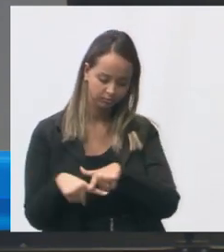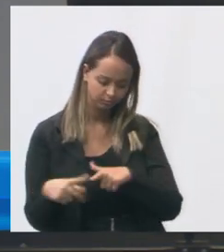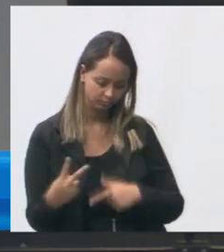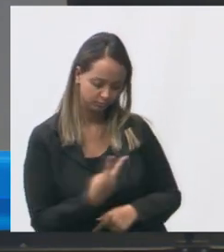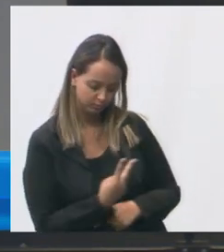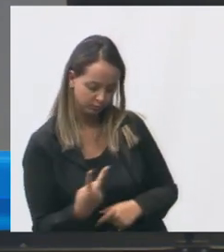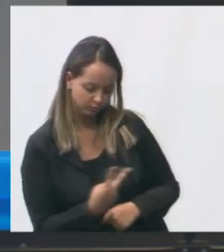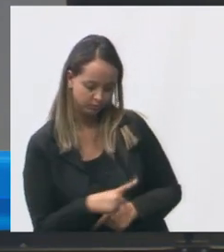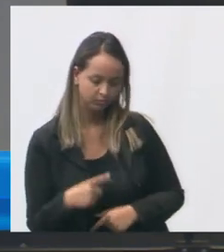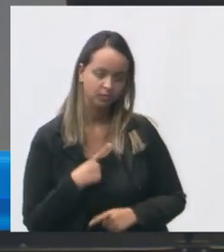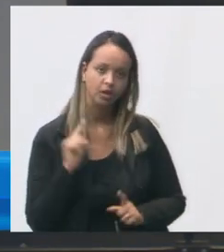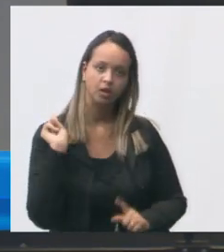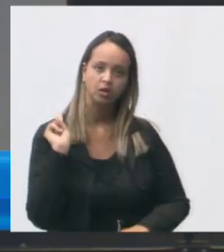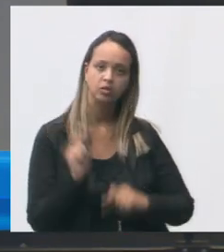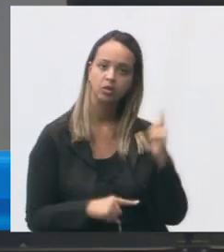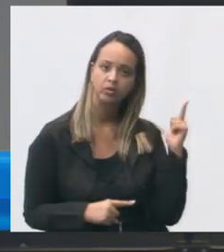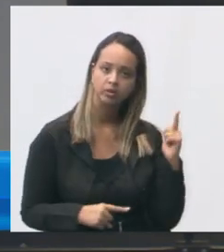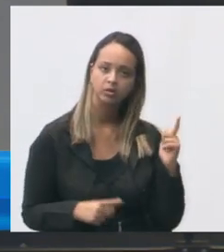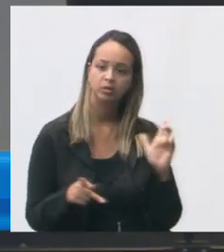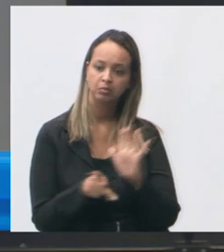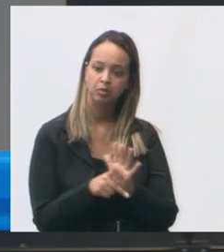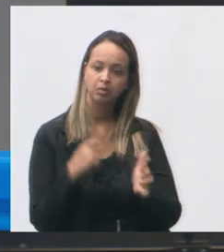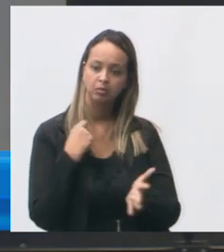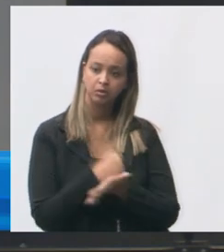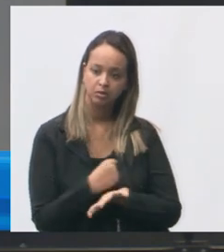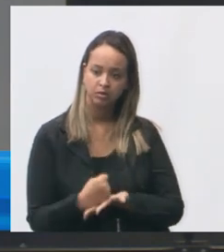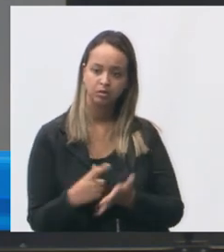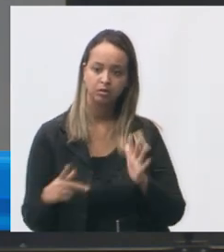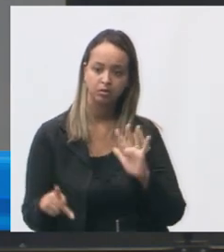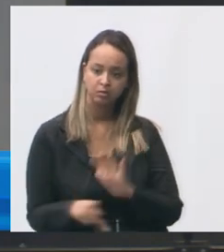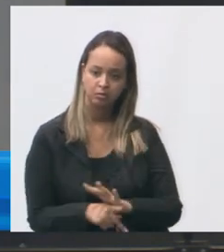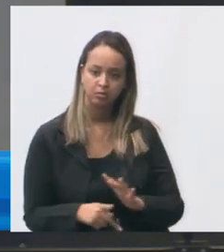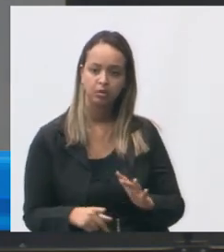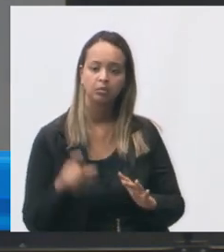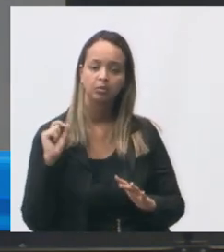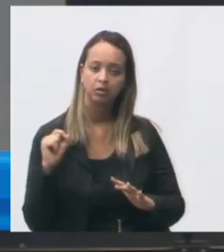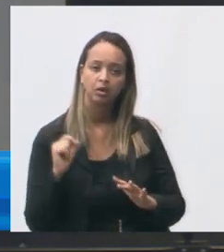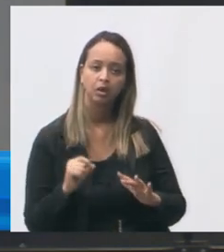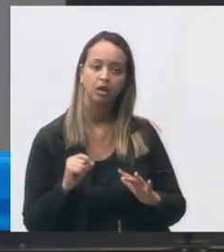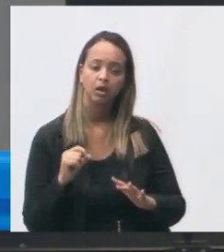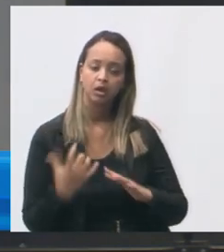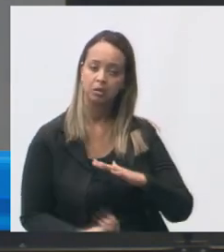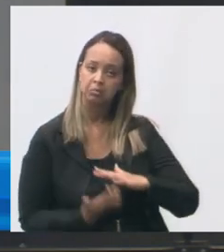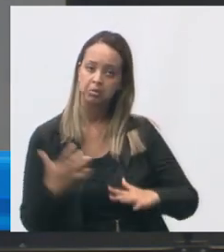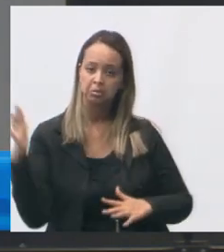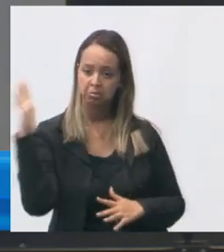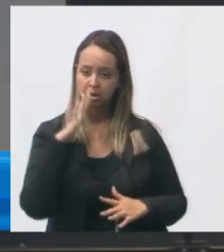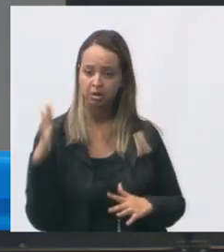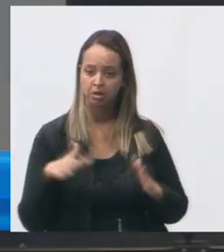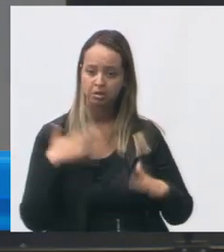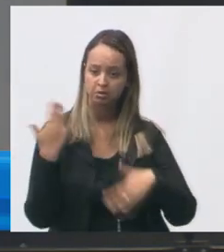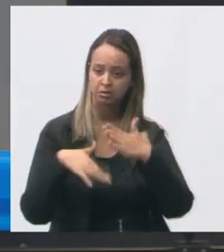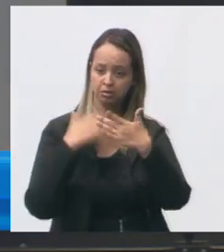polo de inovação do IFES credenciado pela empresa brasileira de pesquisa e inovação então